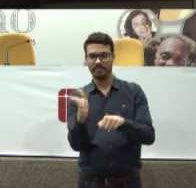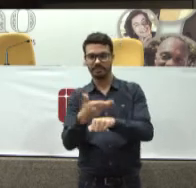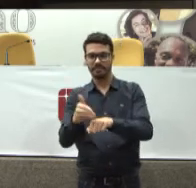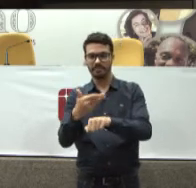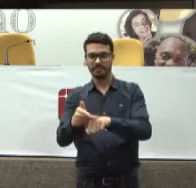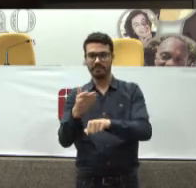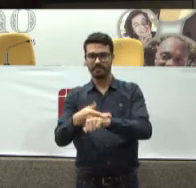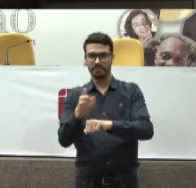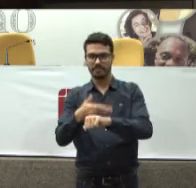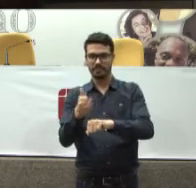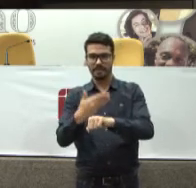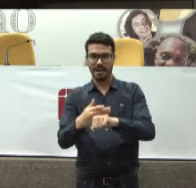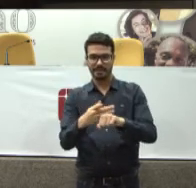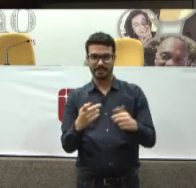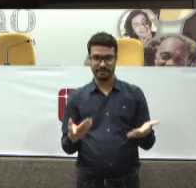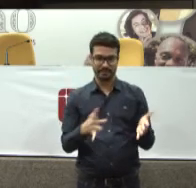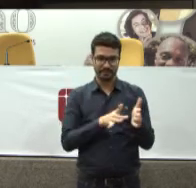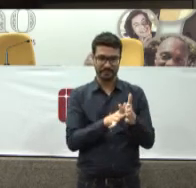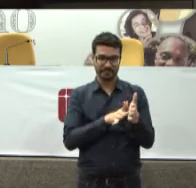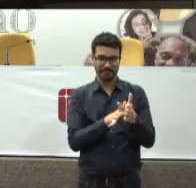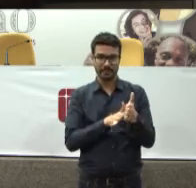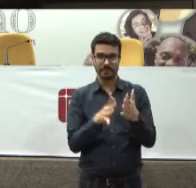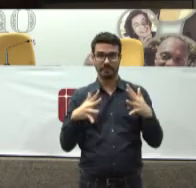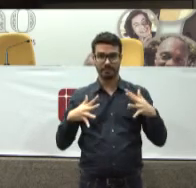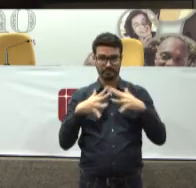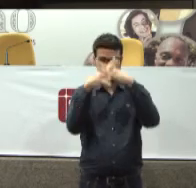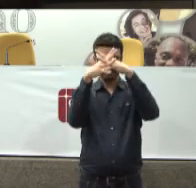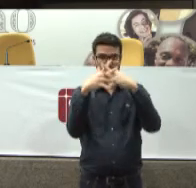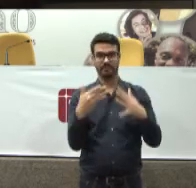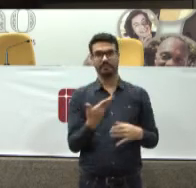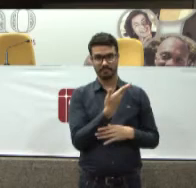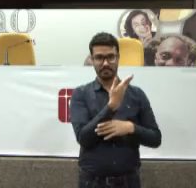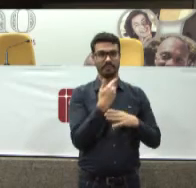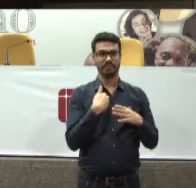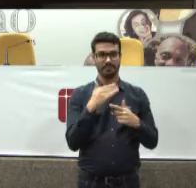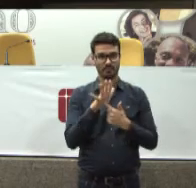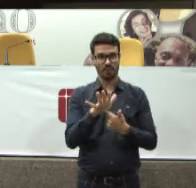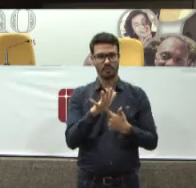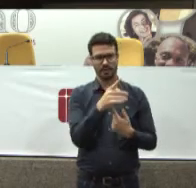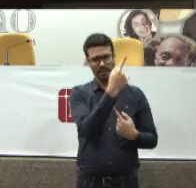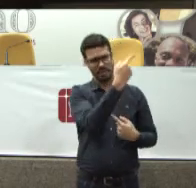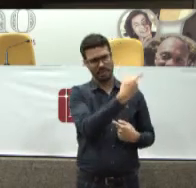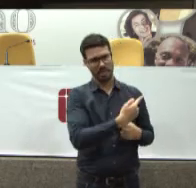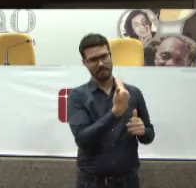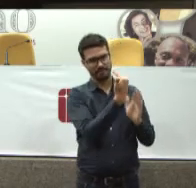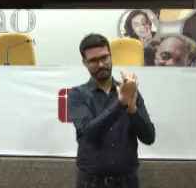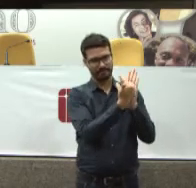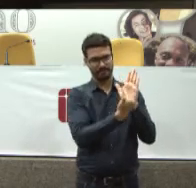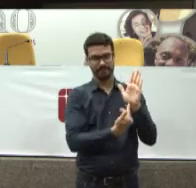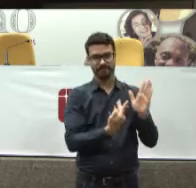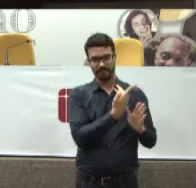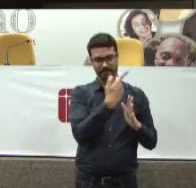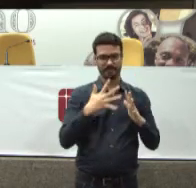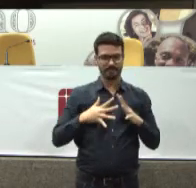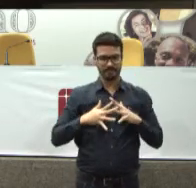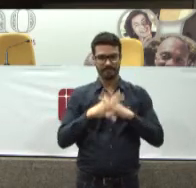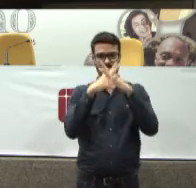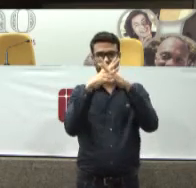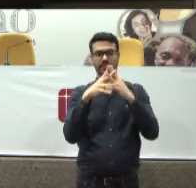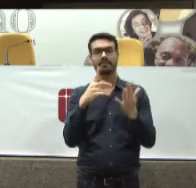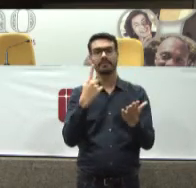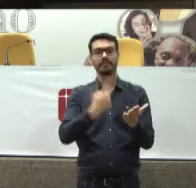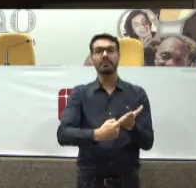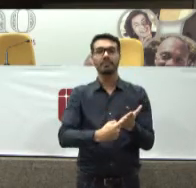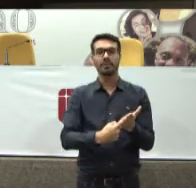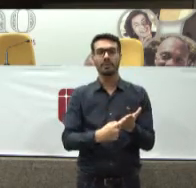prática Eu numerei algumas Das contradições Os senhores podem Imaginar várias outras ali E aumentar bastante As colunas Nós